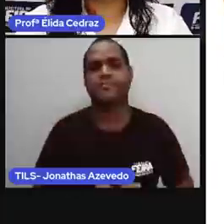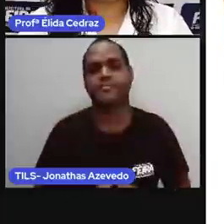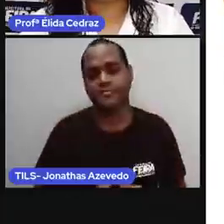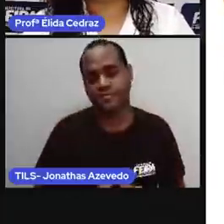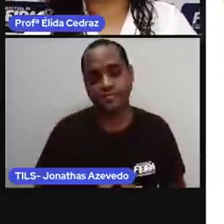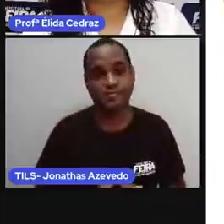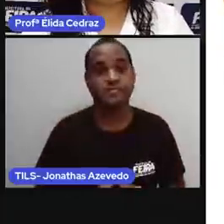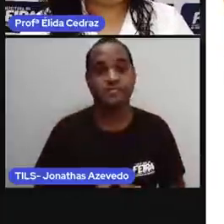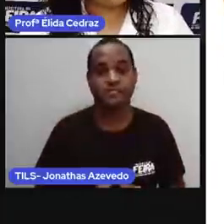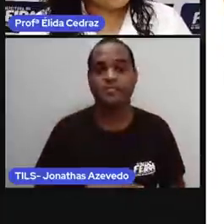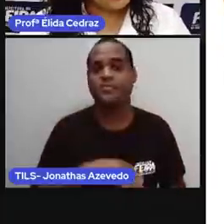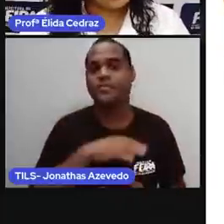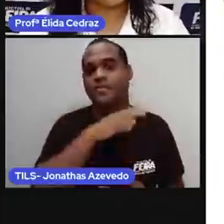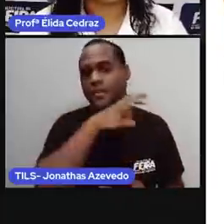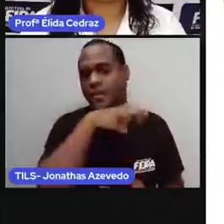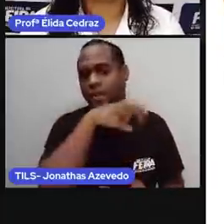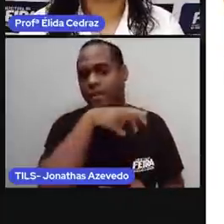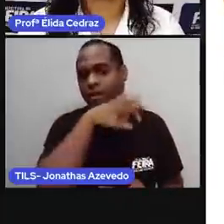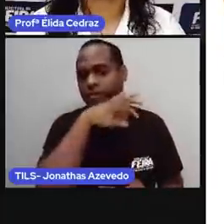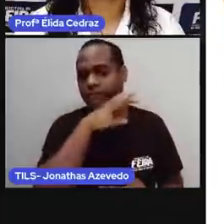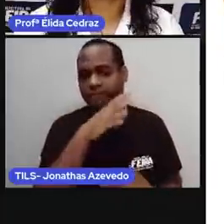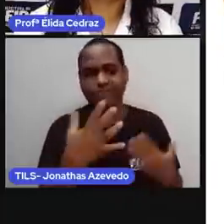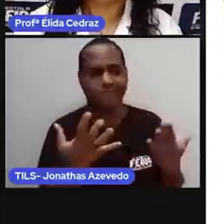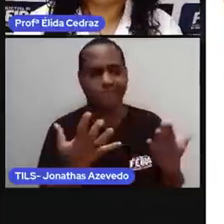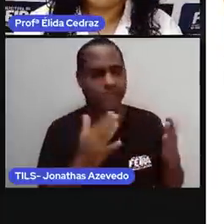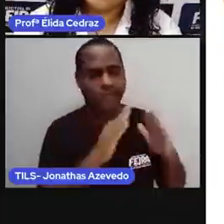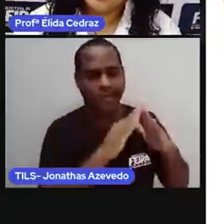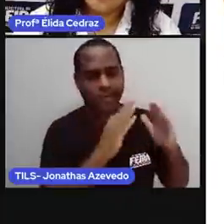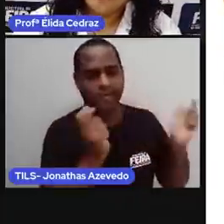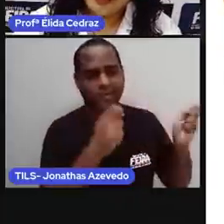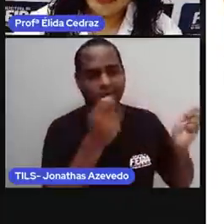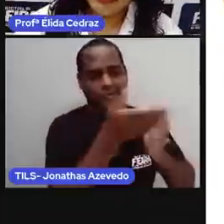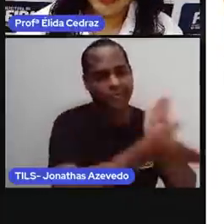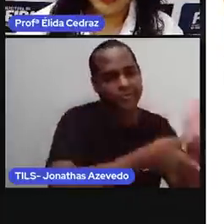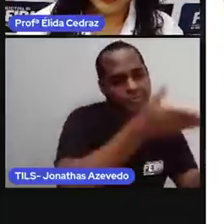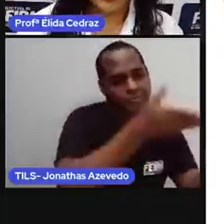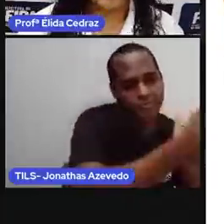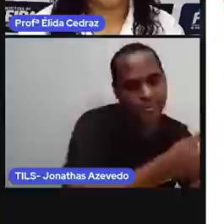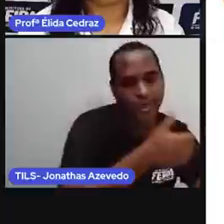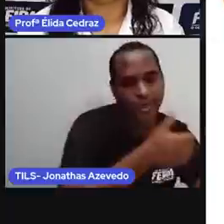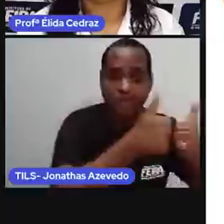Os animais domésticos são herbívoros.